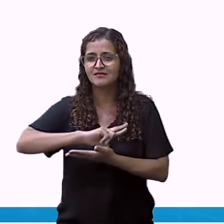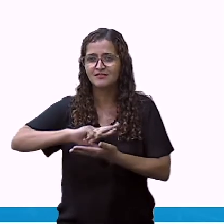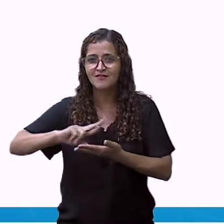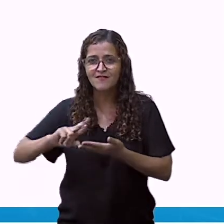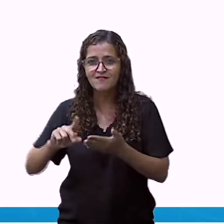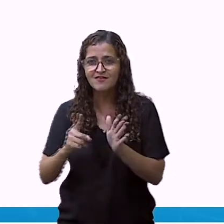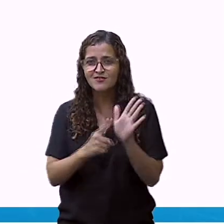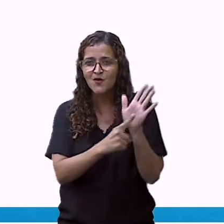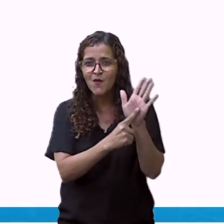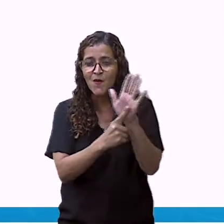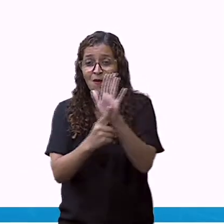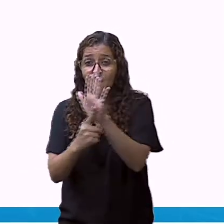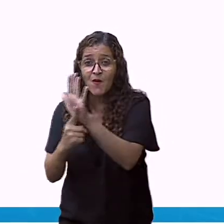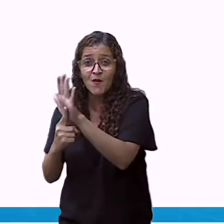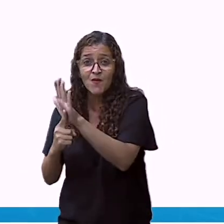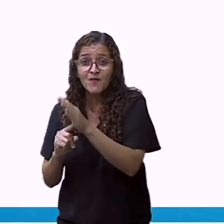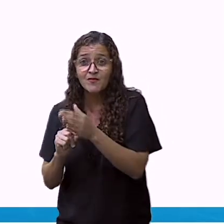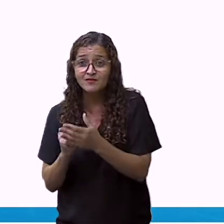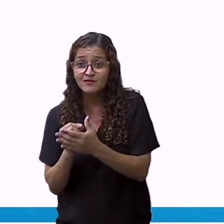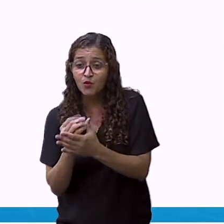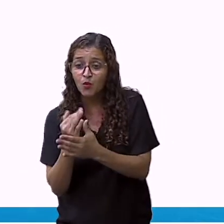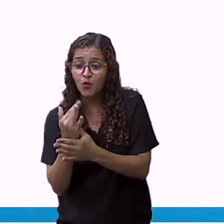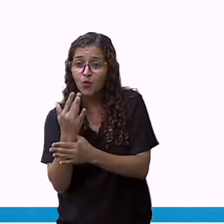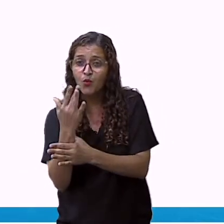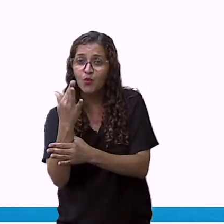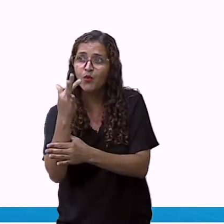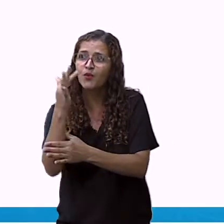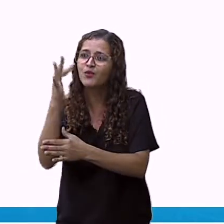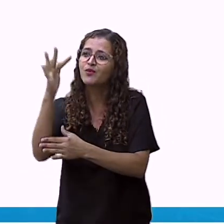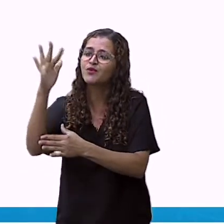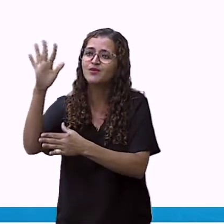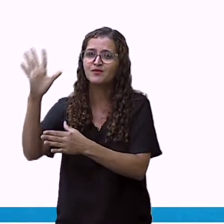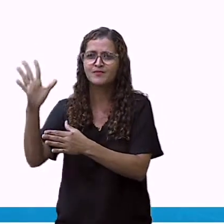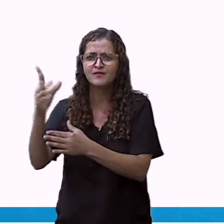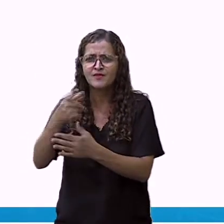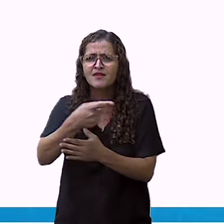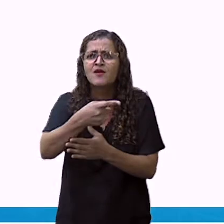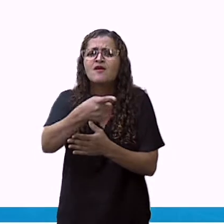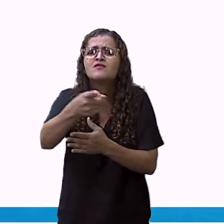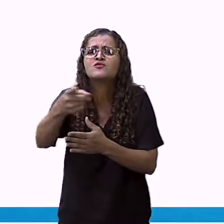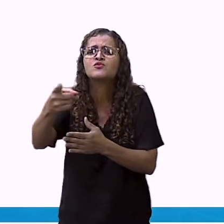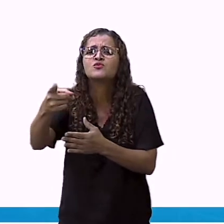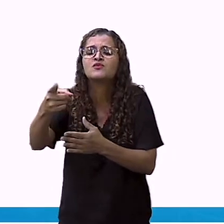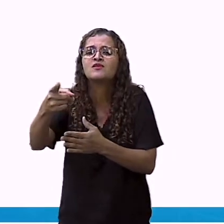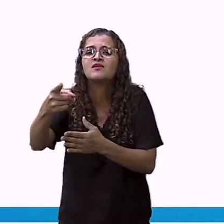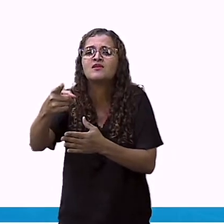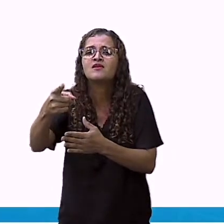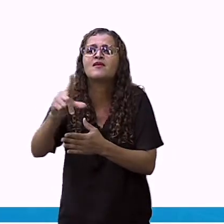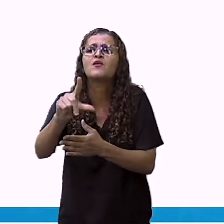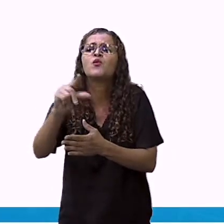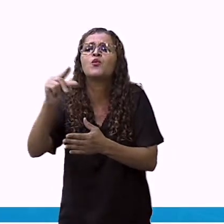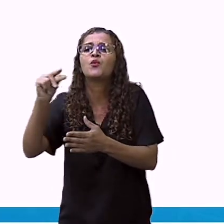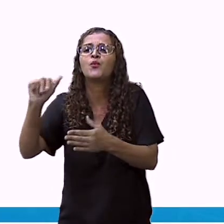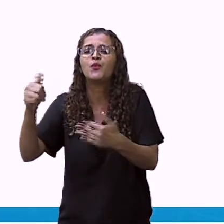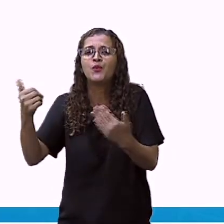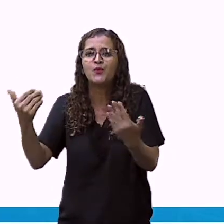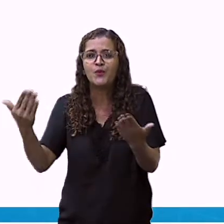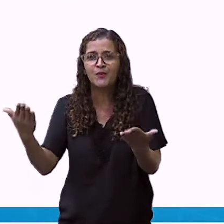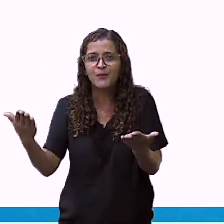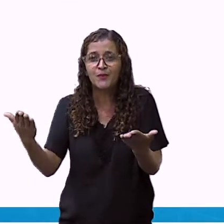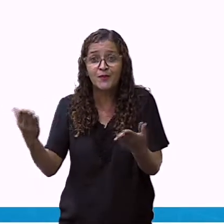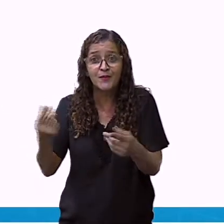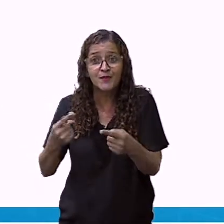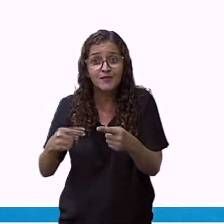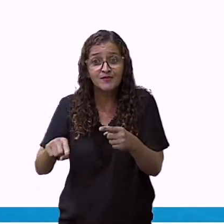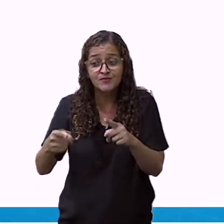Qual é a sua preferida? Então, está falando o quê? Que a primavera é a primeira